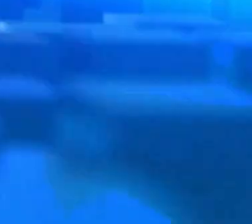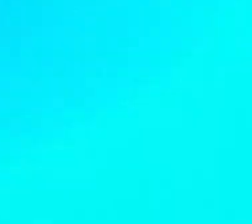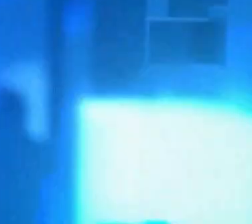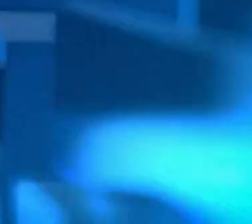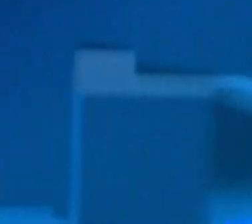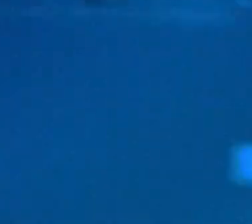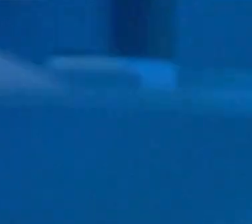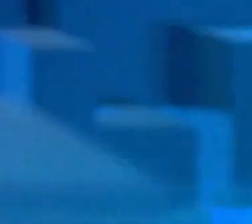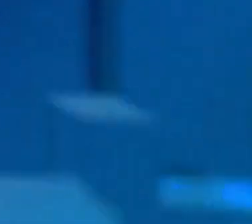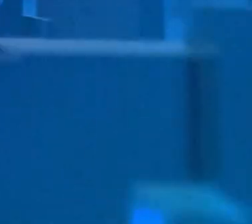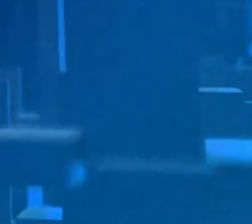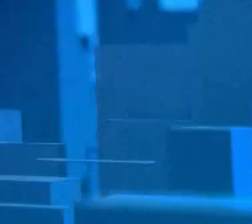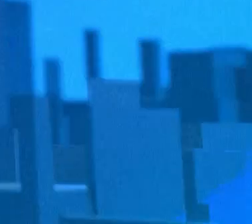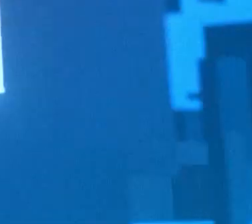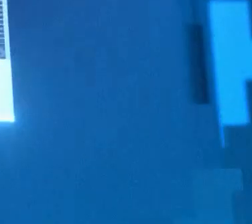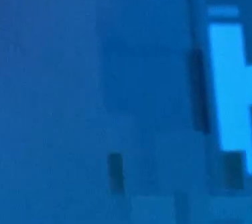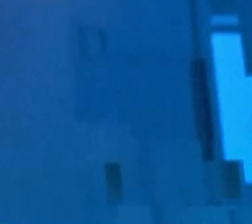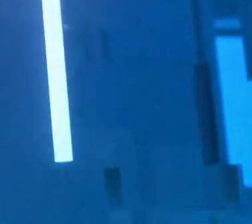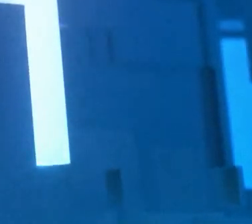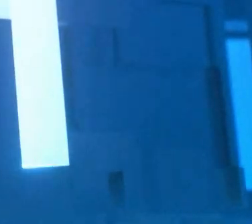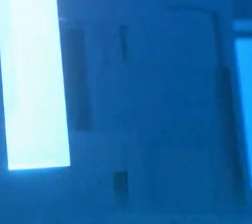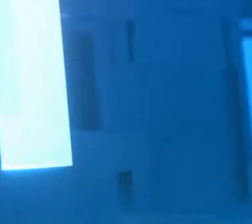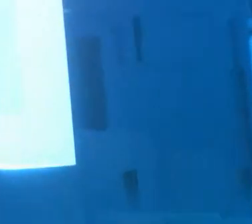Música Música